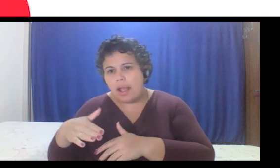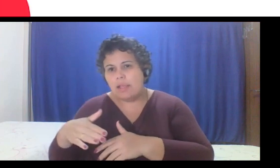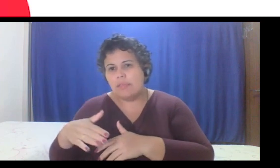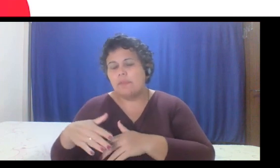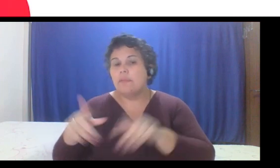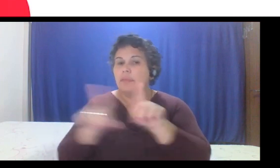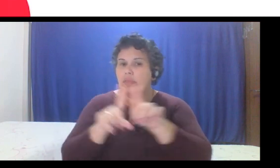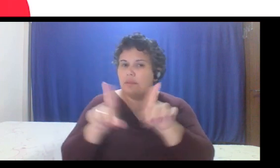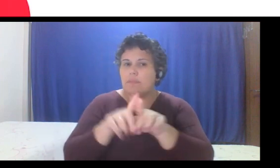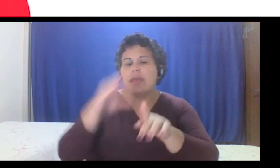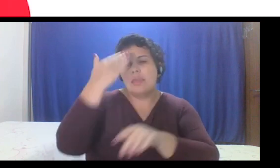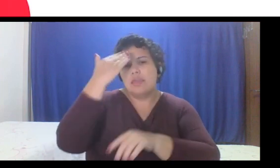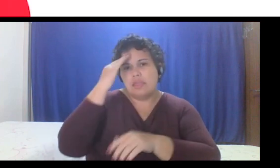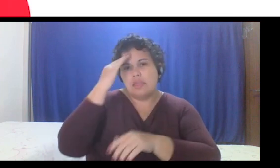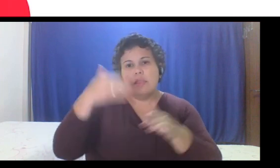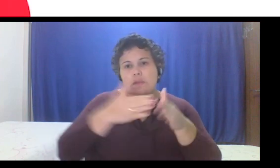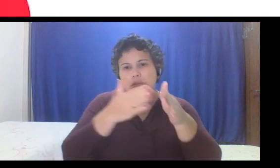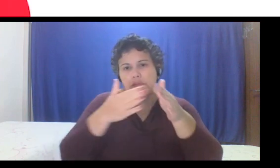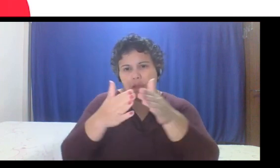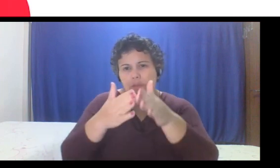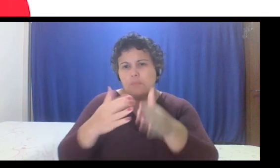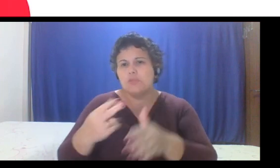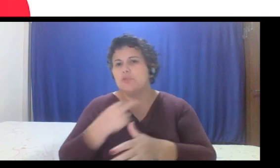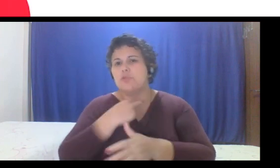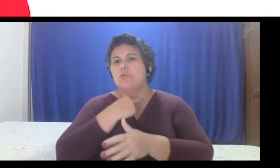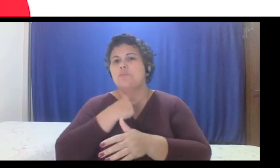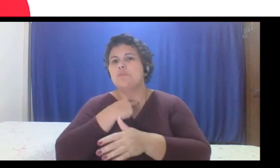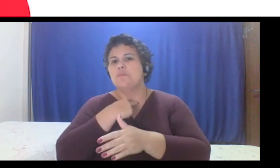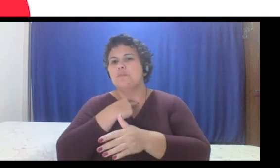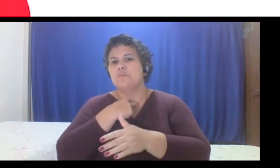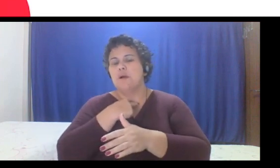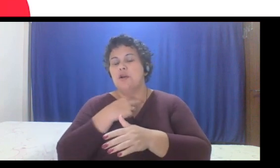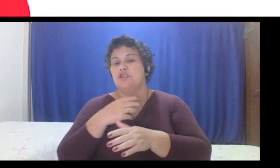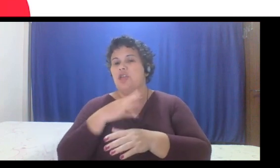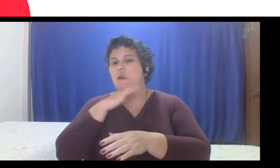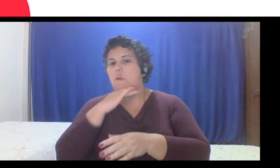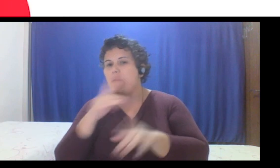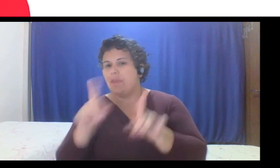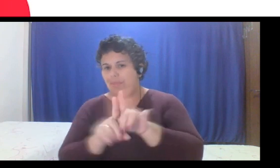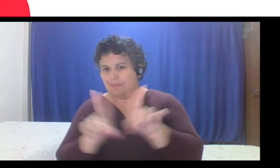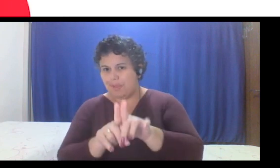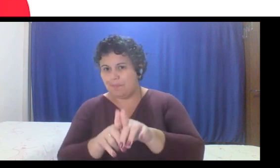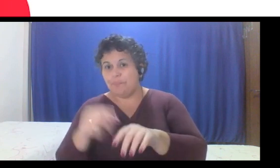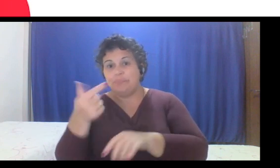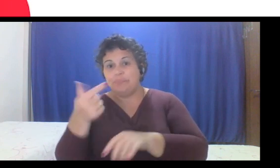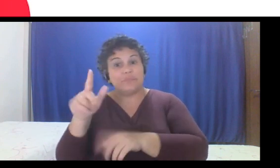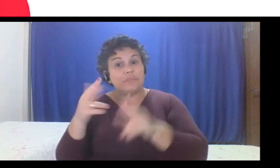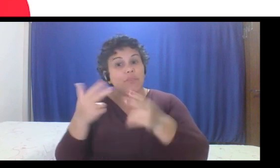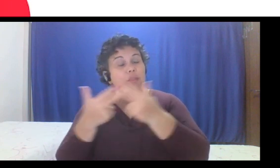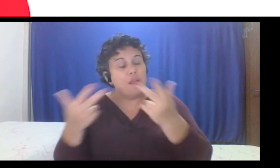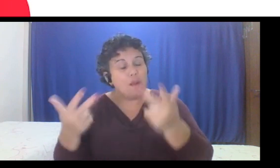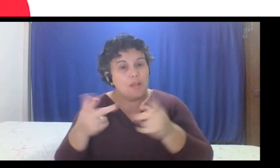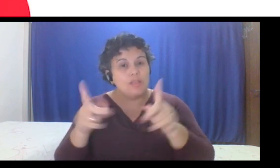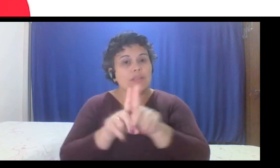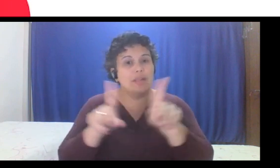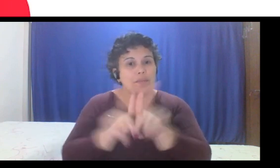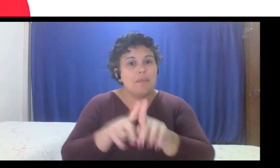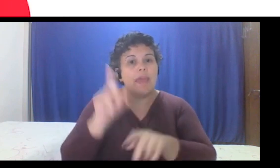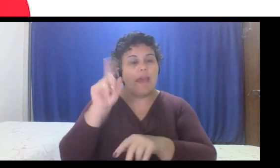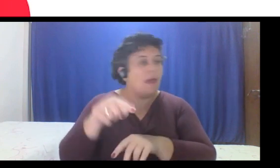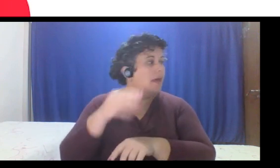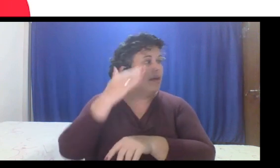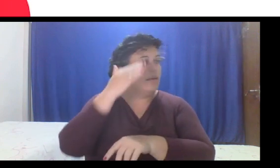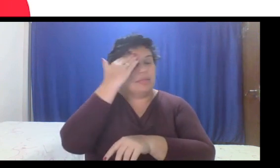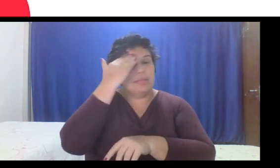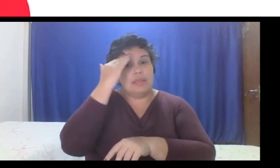seguidos também. Uma outra mentalidade que a gente tem, após comprovar a hipótese de preferência, a gente